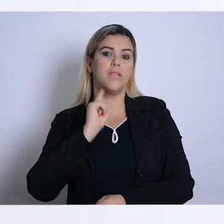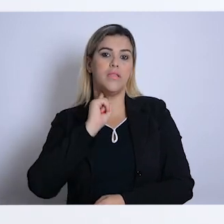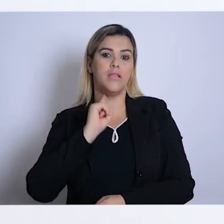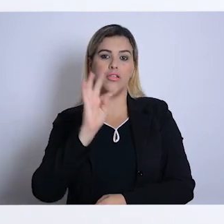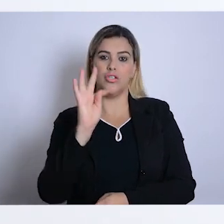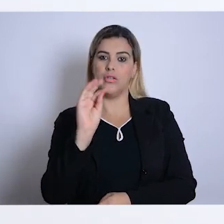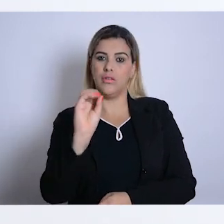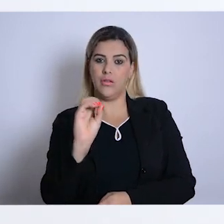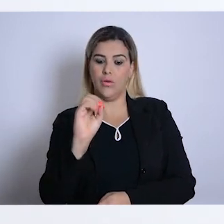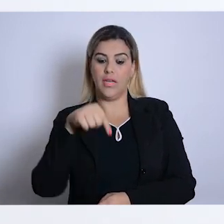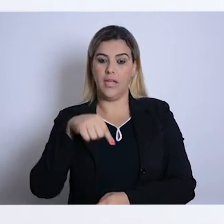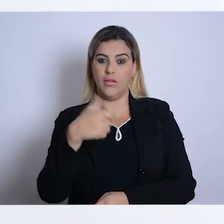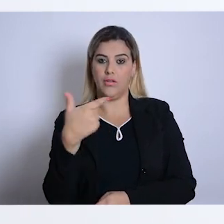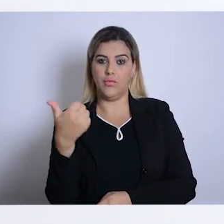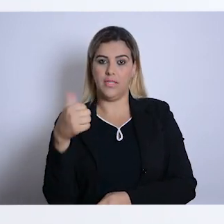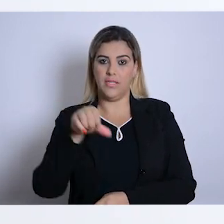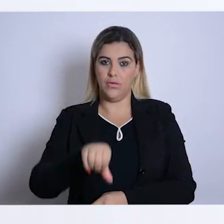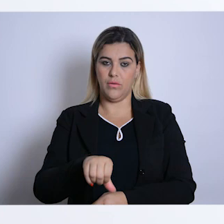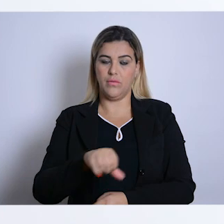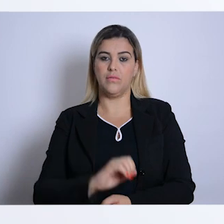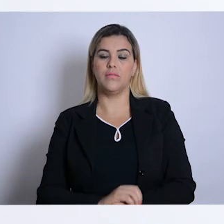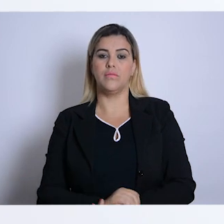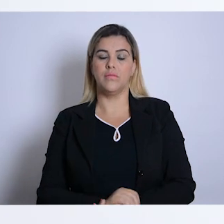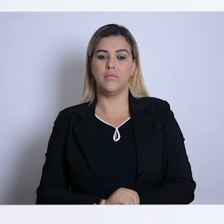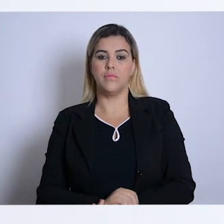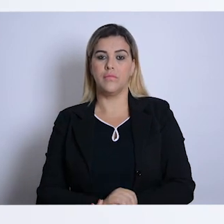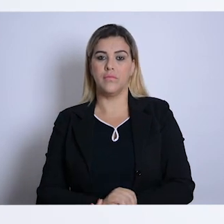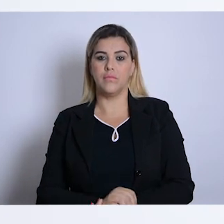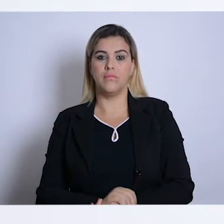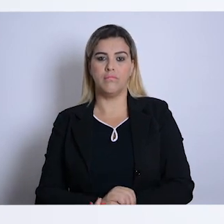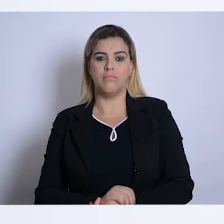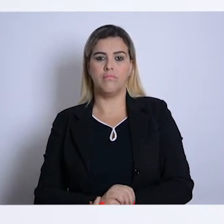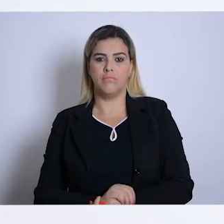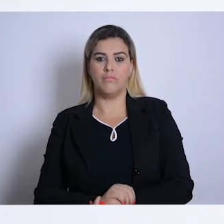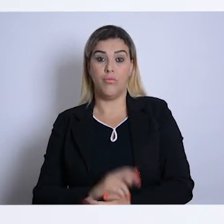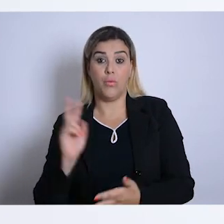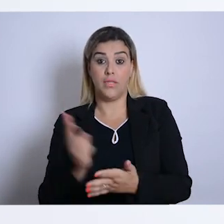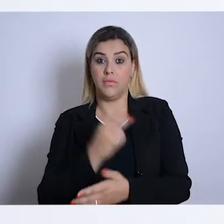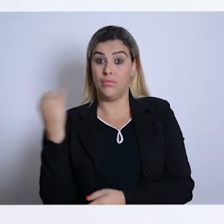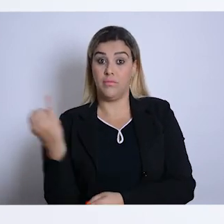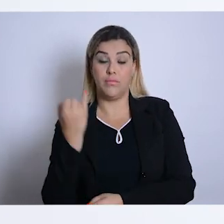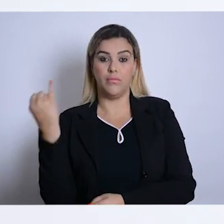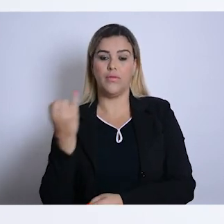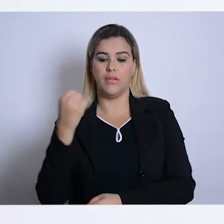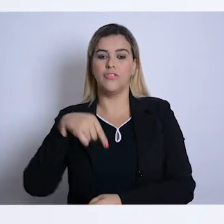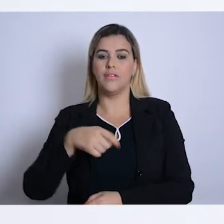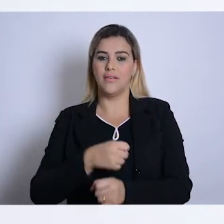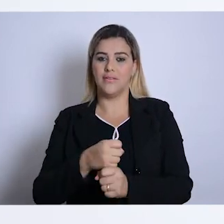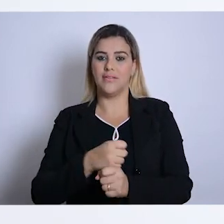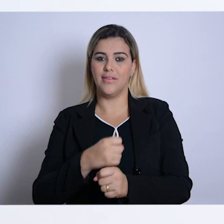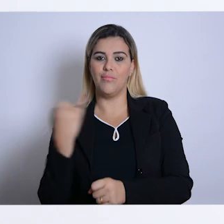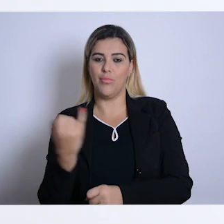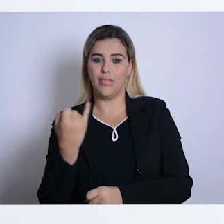Associação Mineira de Terapia Ocupacional nesse ano de 2019 e foi um marco histórico